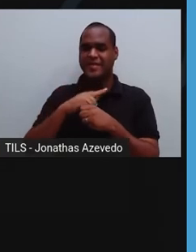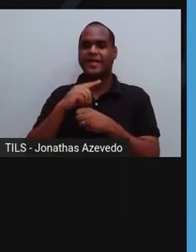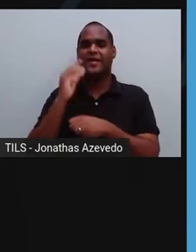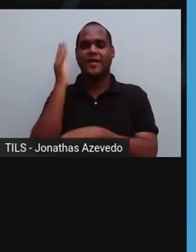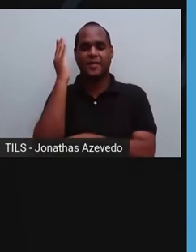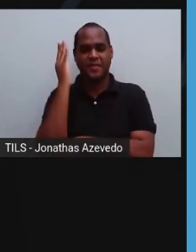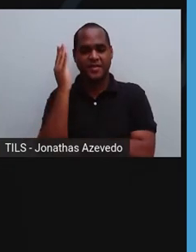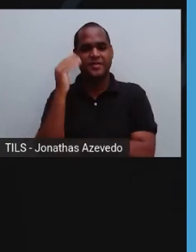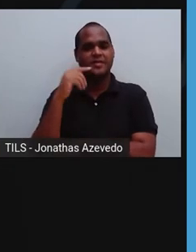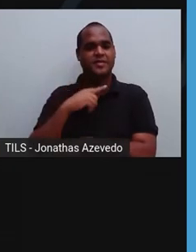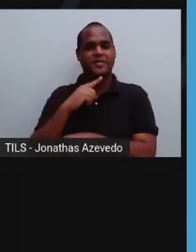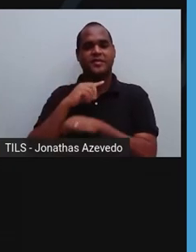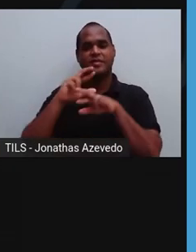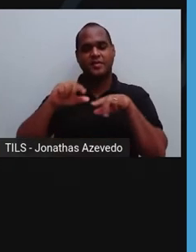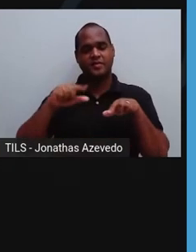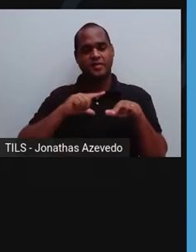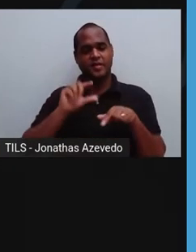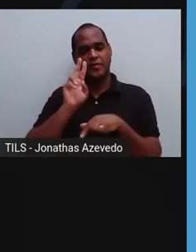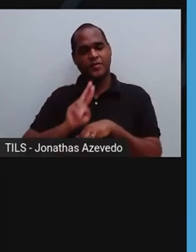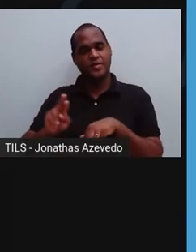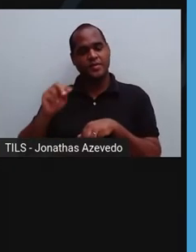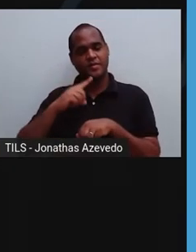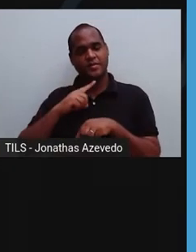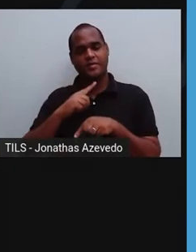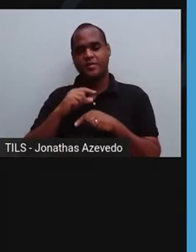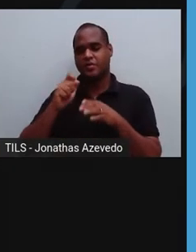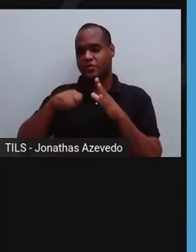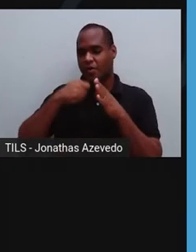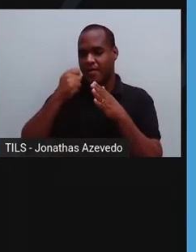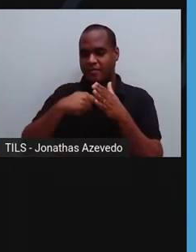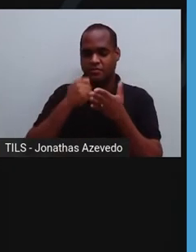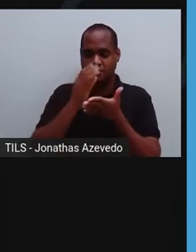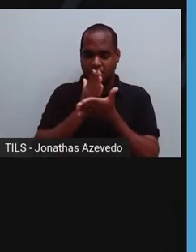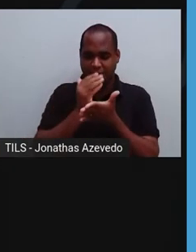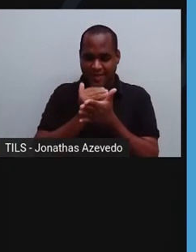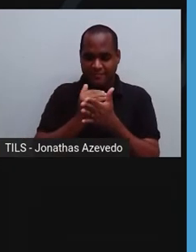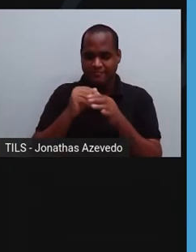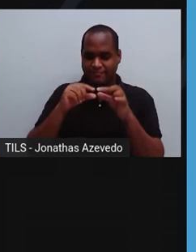apreciado por ser utilizado em caldos, sopas, sushi e saladas.